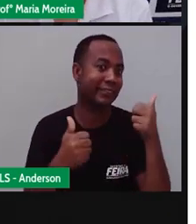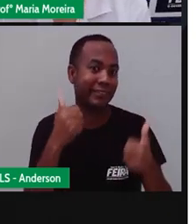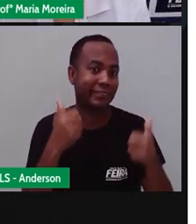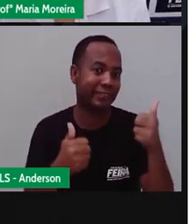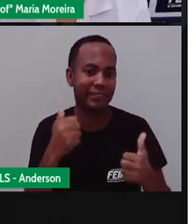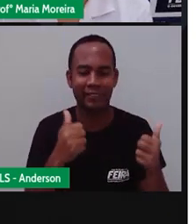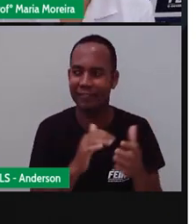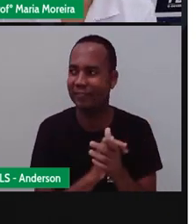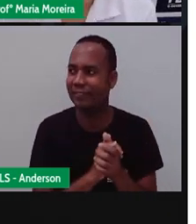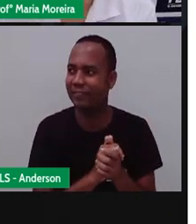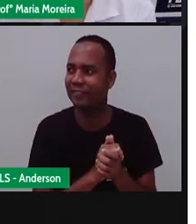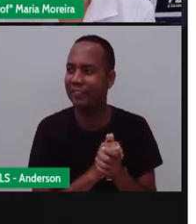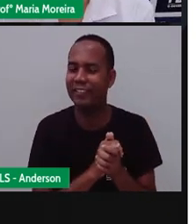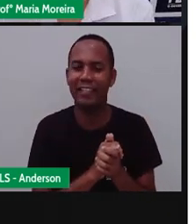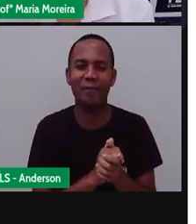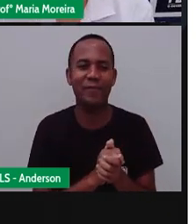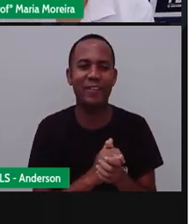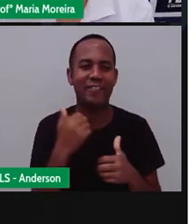Já pode me contratar, não?